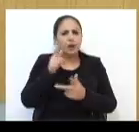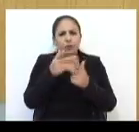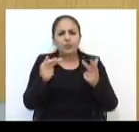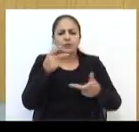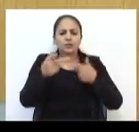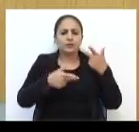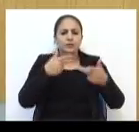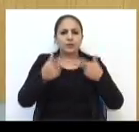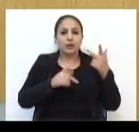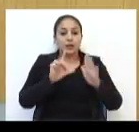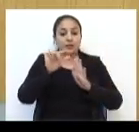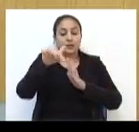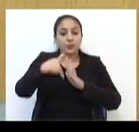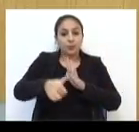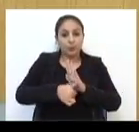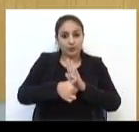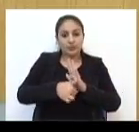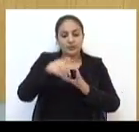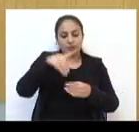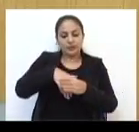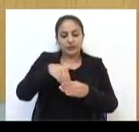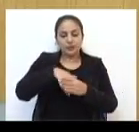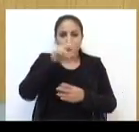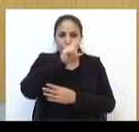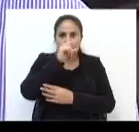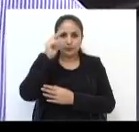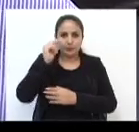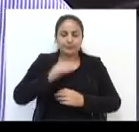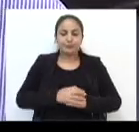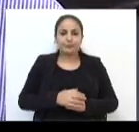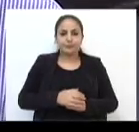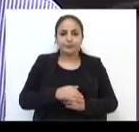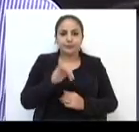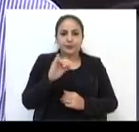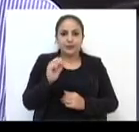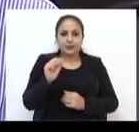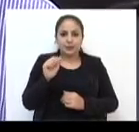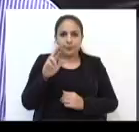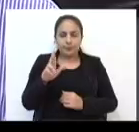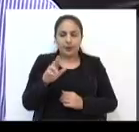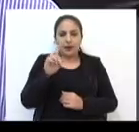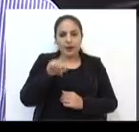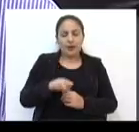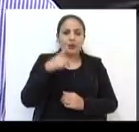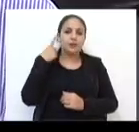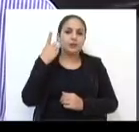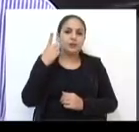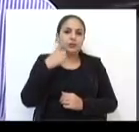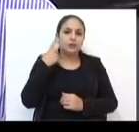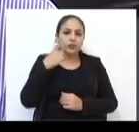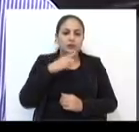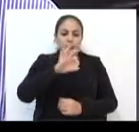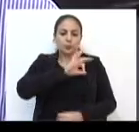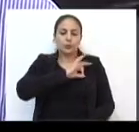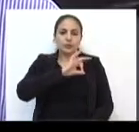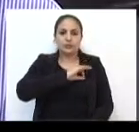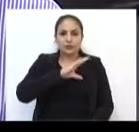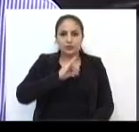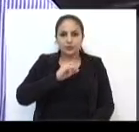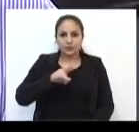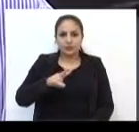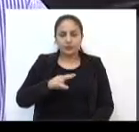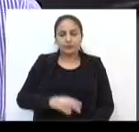alguns discursos pós-eleições municipais. Isamar Oliveira é advogado e policial civil.